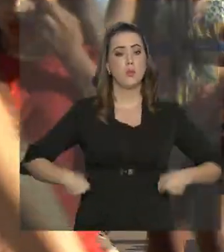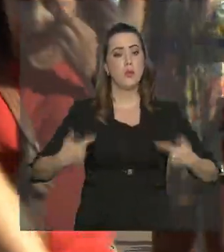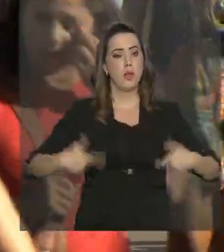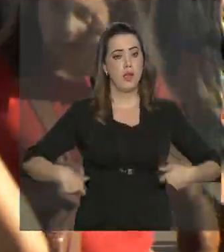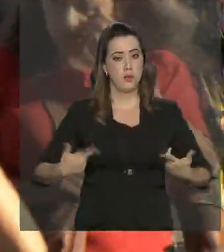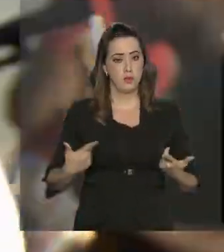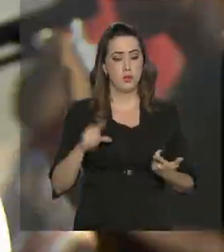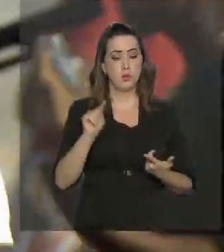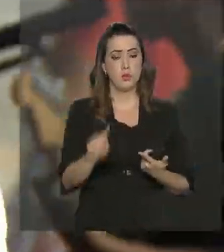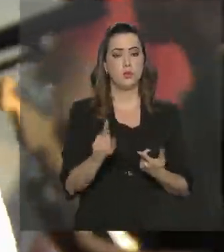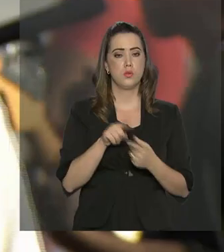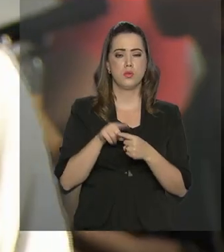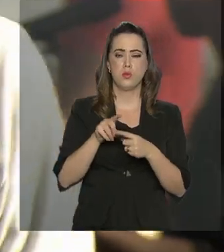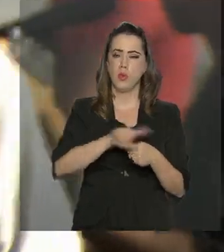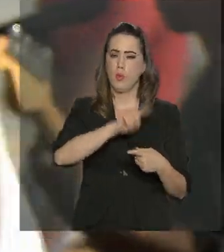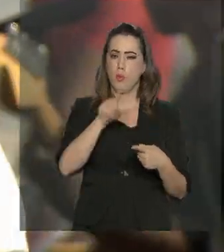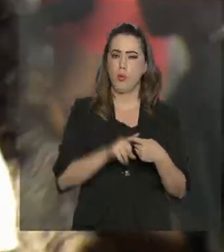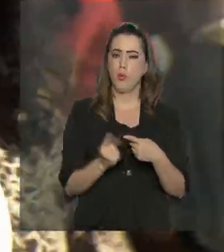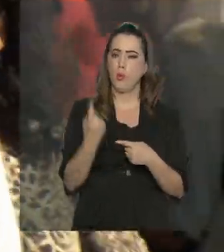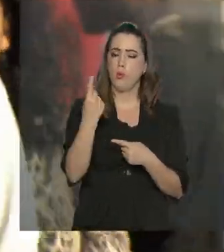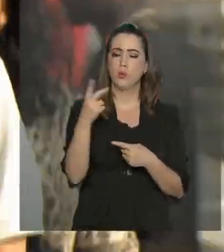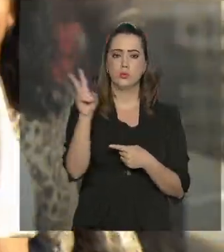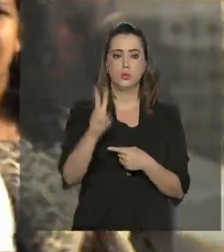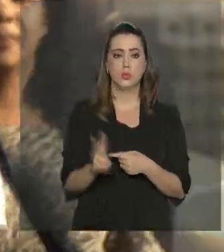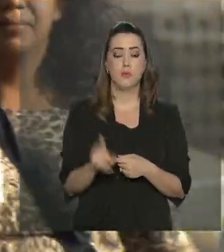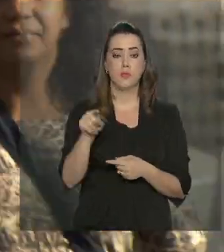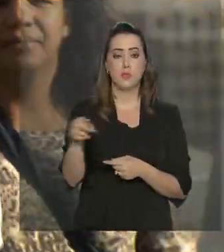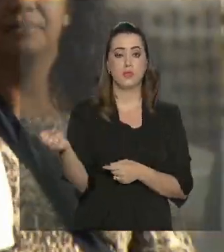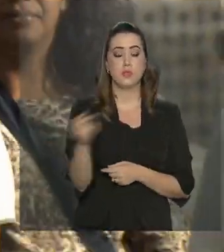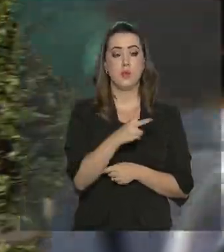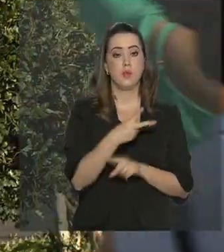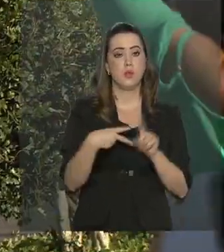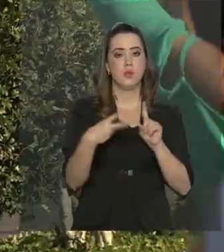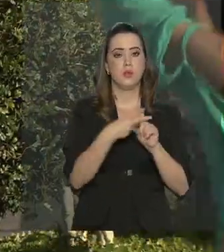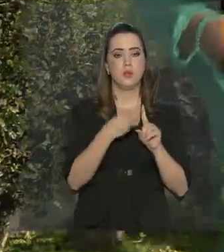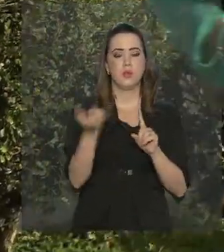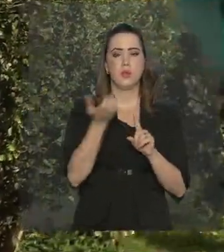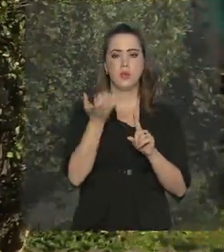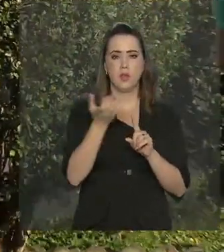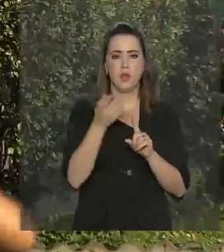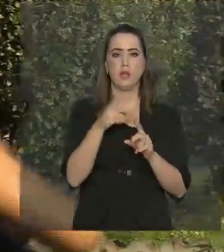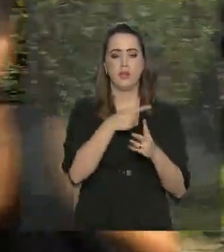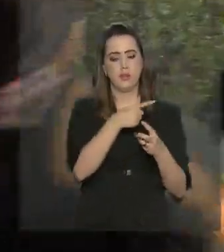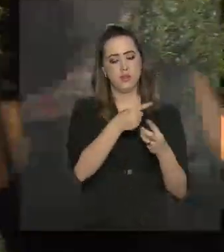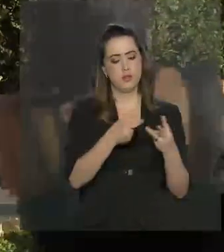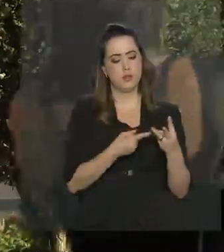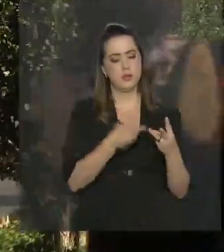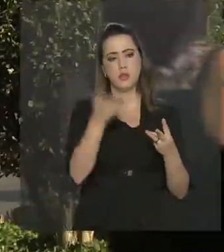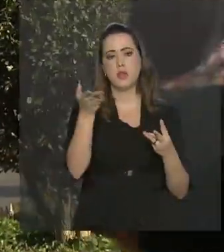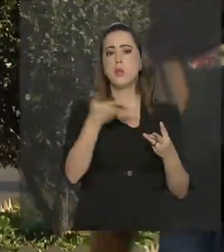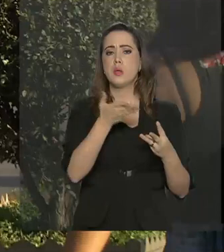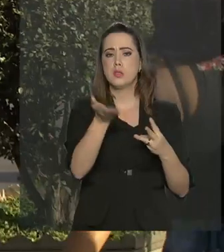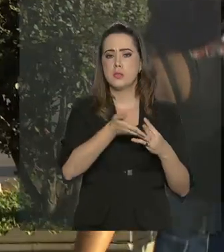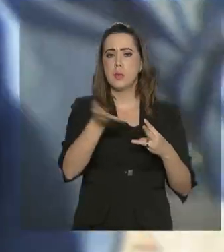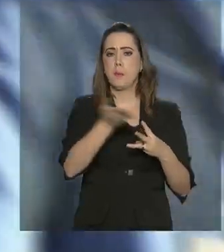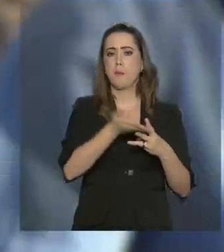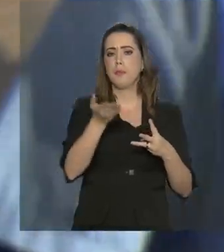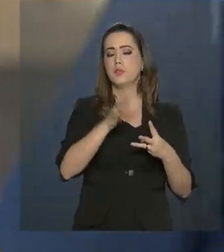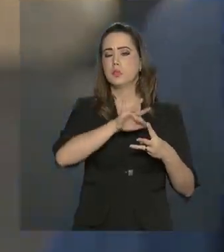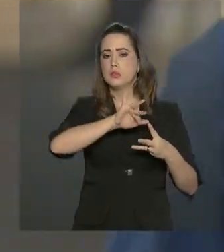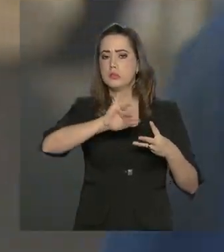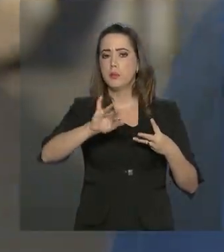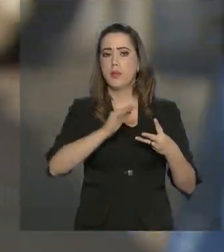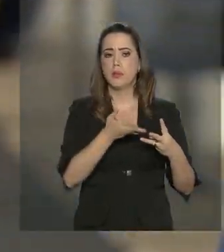Seguridade Social, como um caixa único. A nova Previdência prevê que essas três áreas sejam separadas,